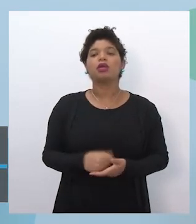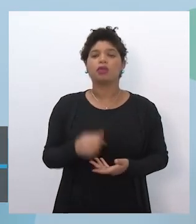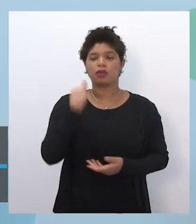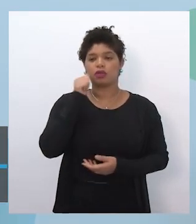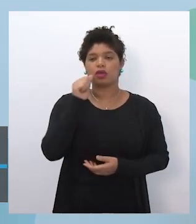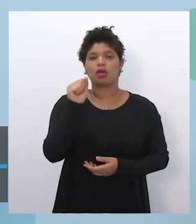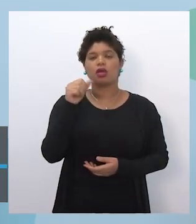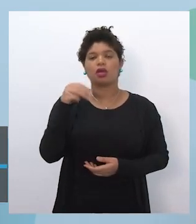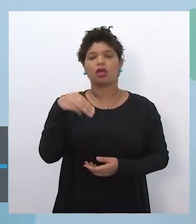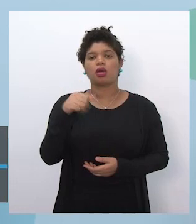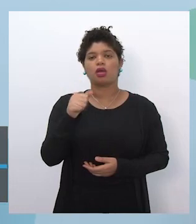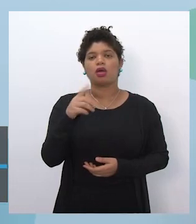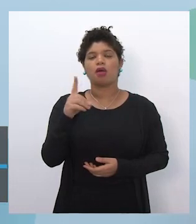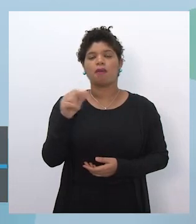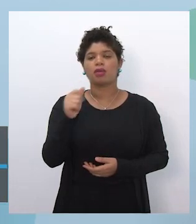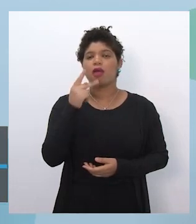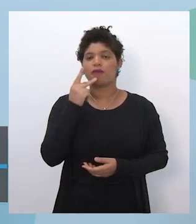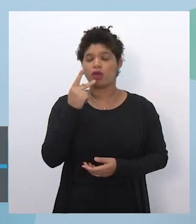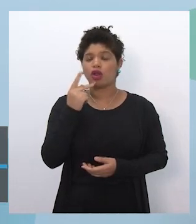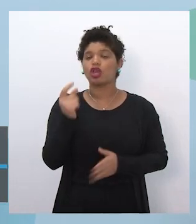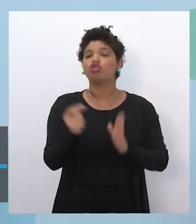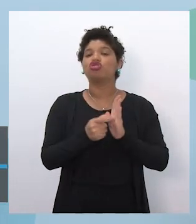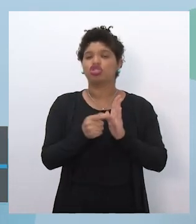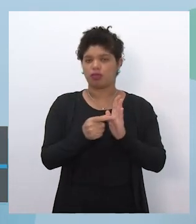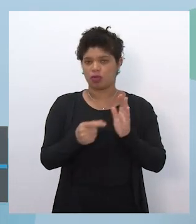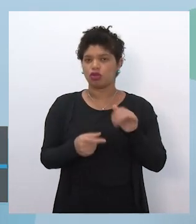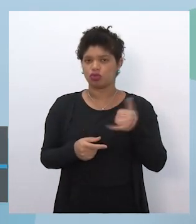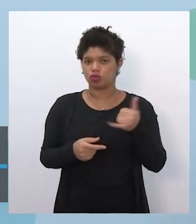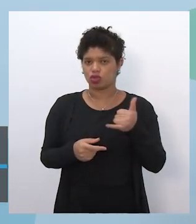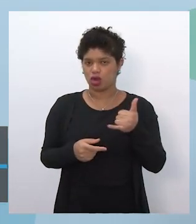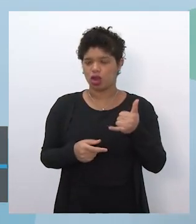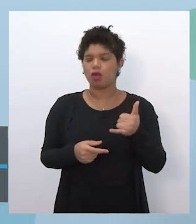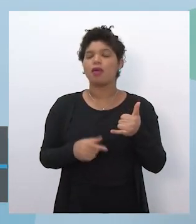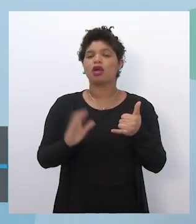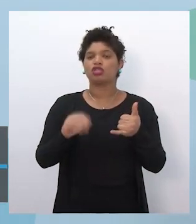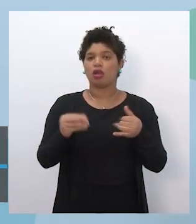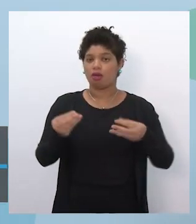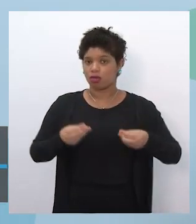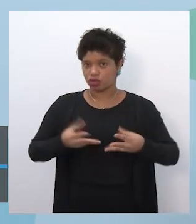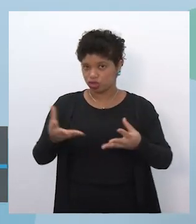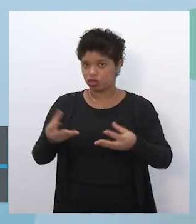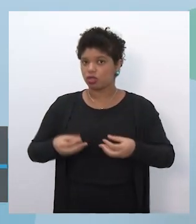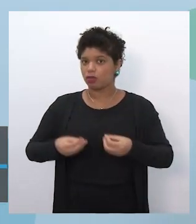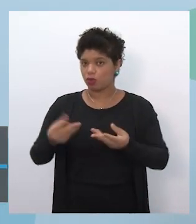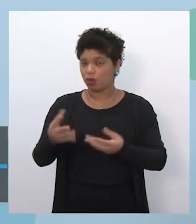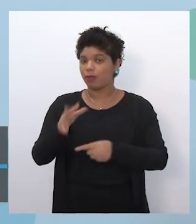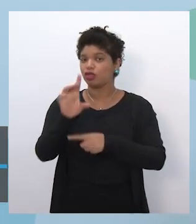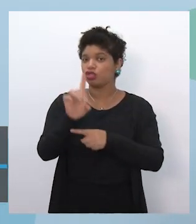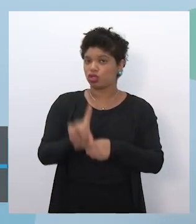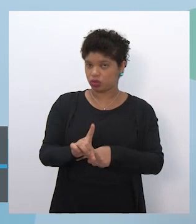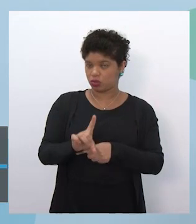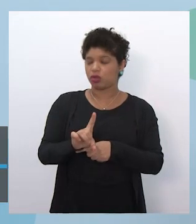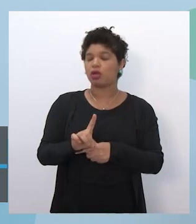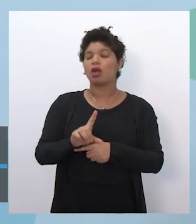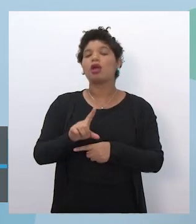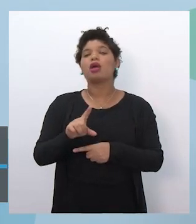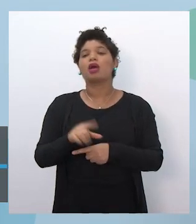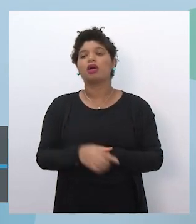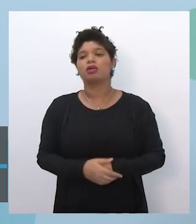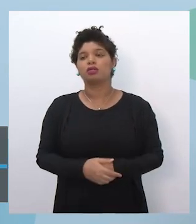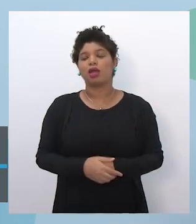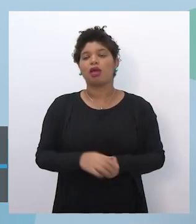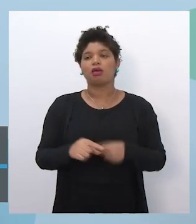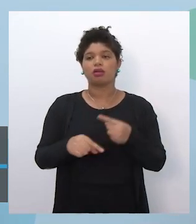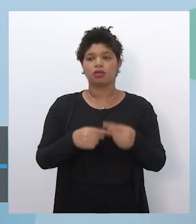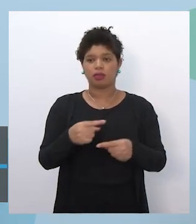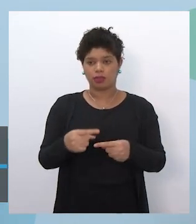os chips dos alunos já estão sendo distribuídos para as DEs que vão distribuir para as escolas e a previsão é que a gente já